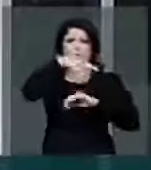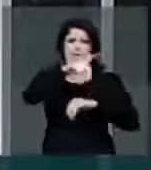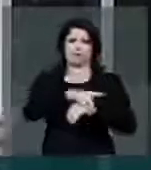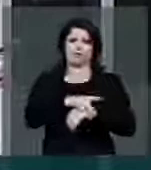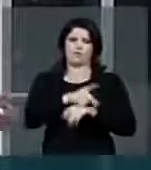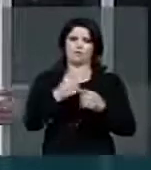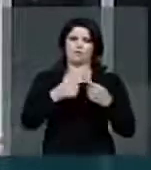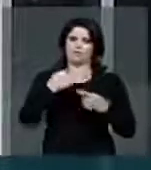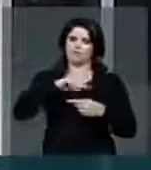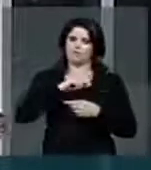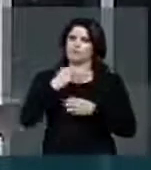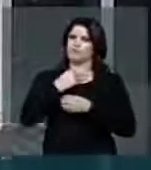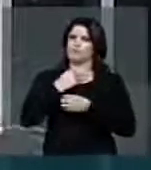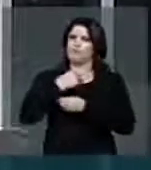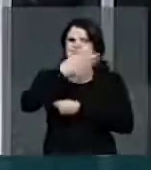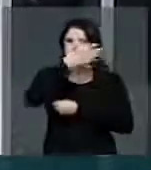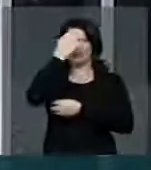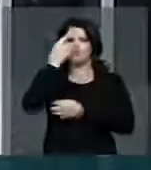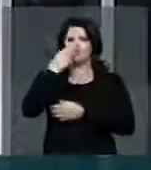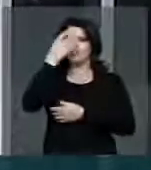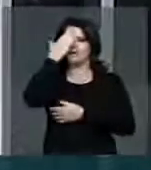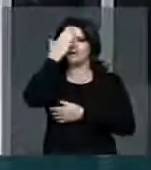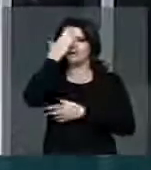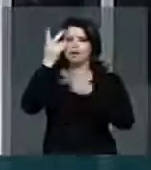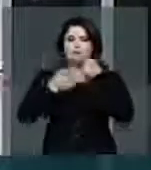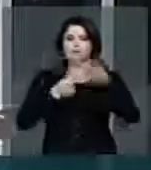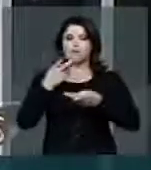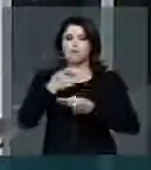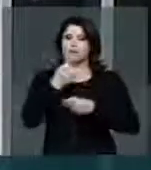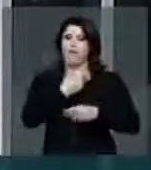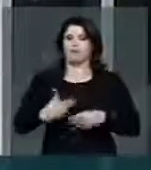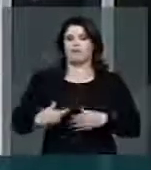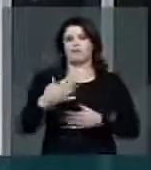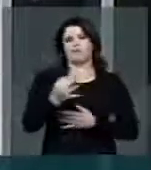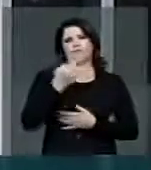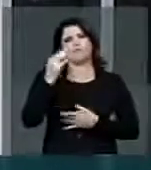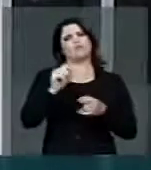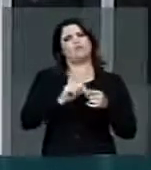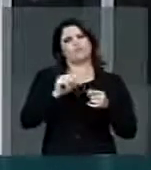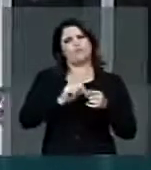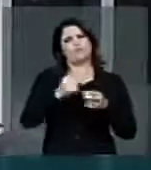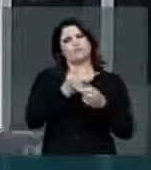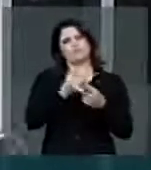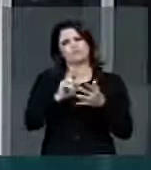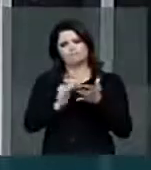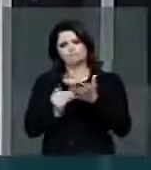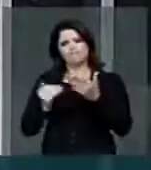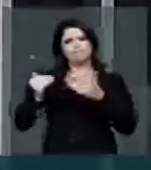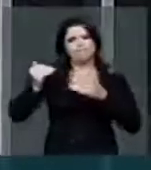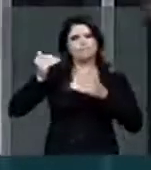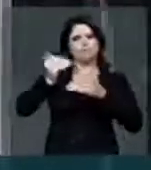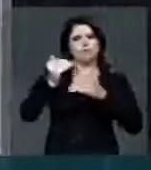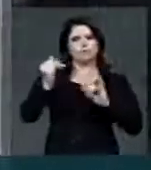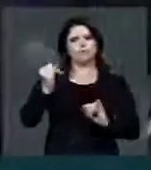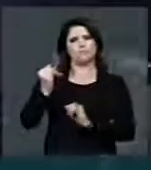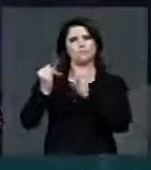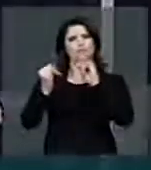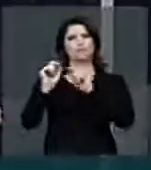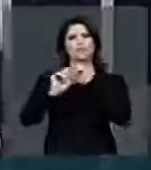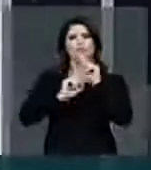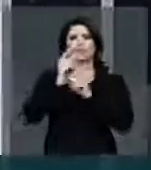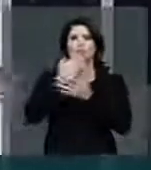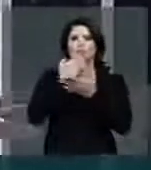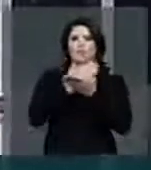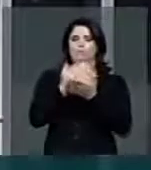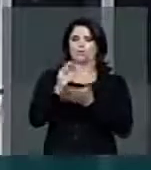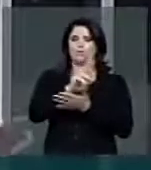A gente também não pode deixar de reconhecer que o governo federal deu um passo importante quando lançou